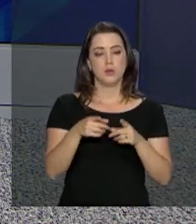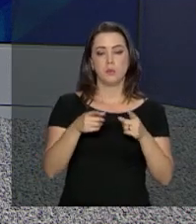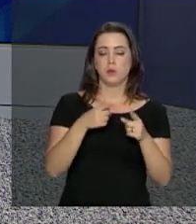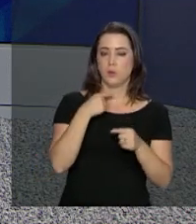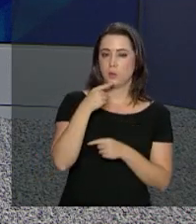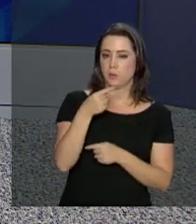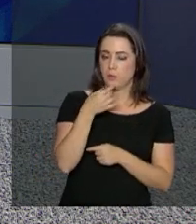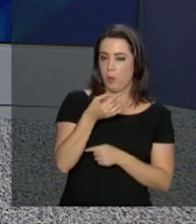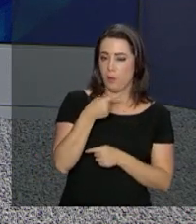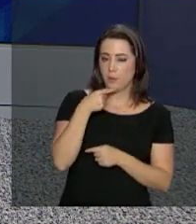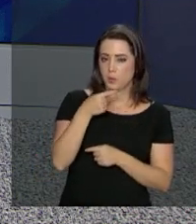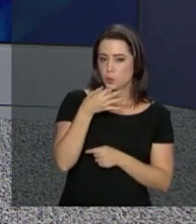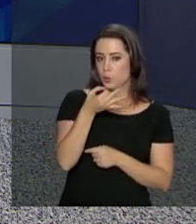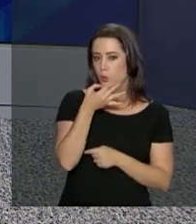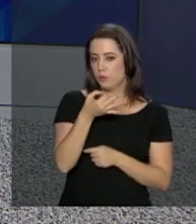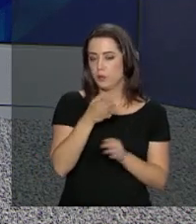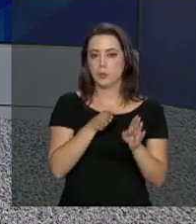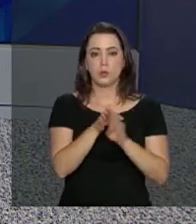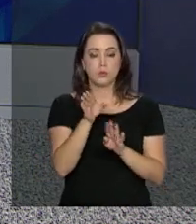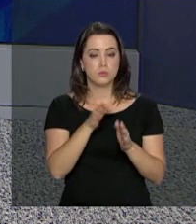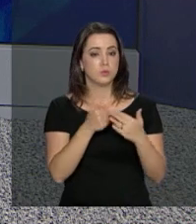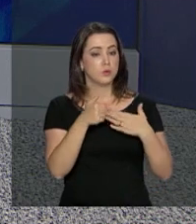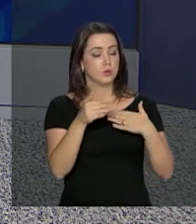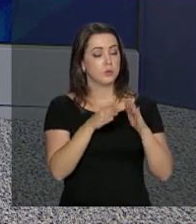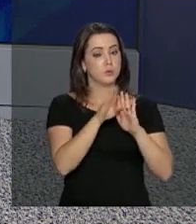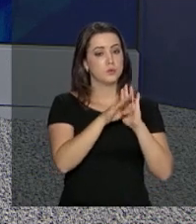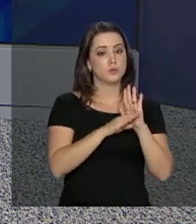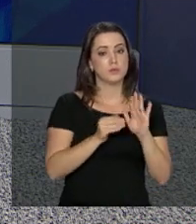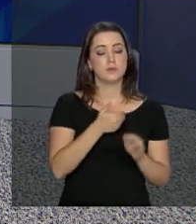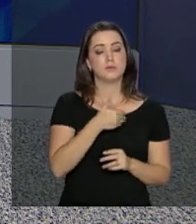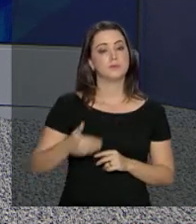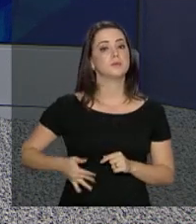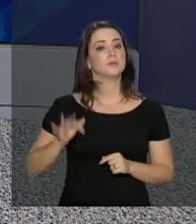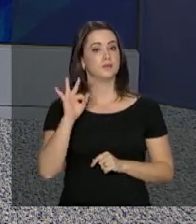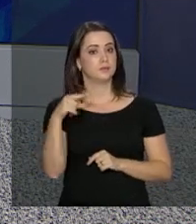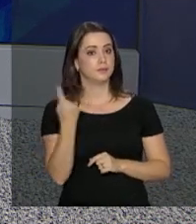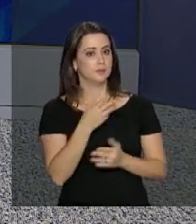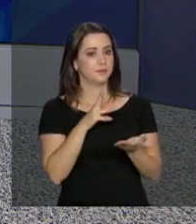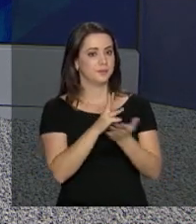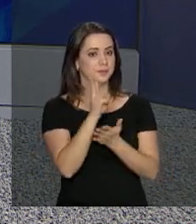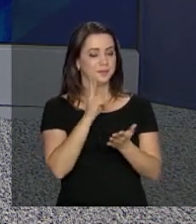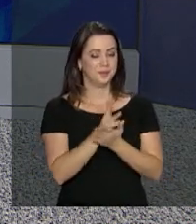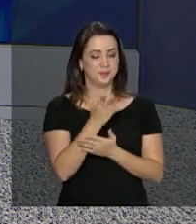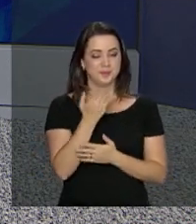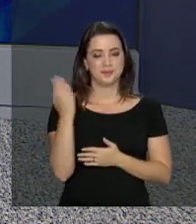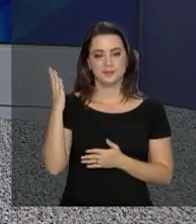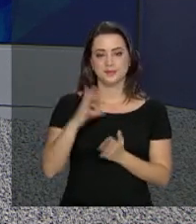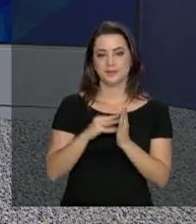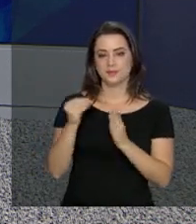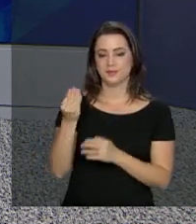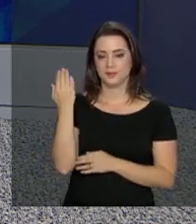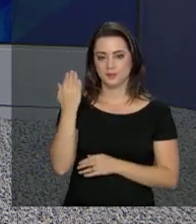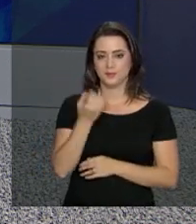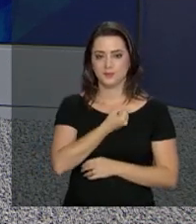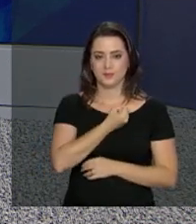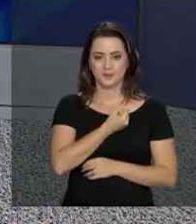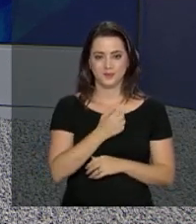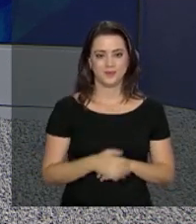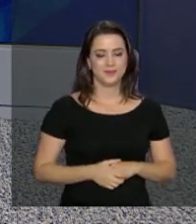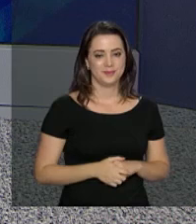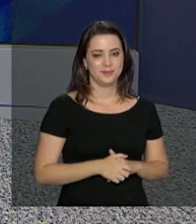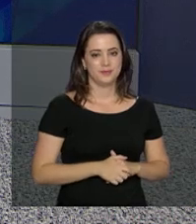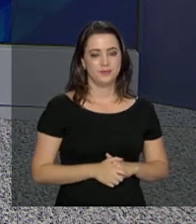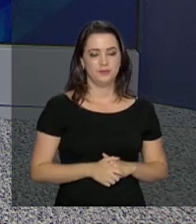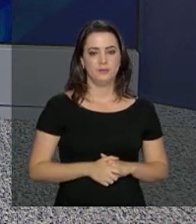sugestões de reportagens e dúvidas sobre programas, ações do governo federal para o nosso WhatsApp, nesse número que aparece aí, o 619